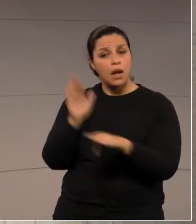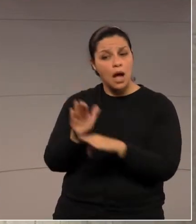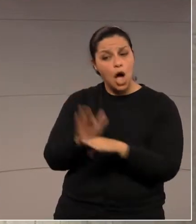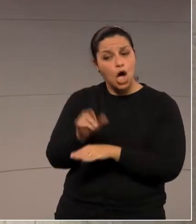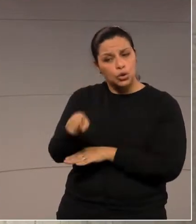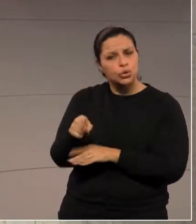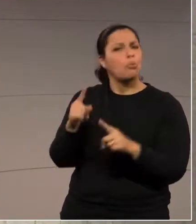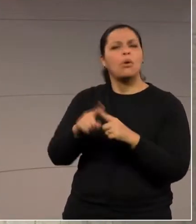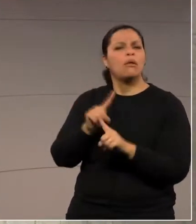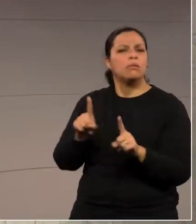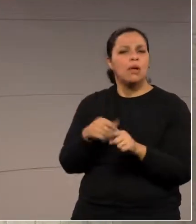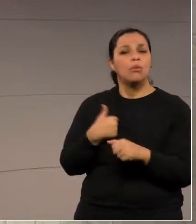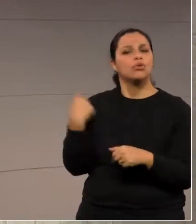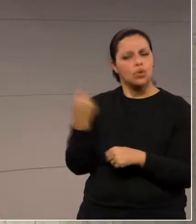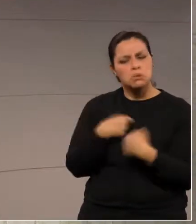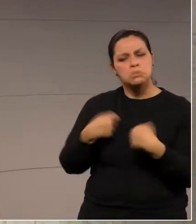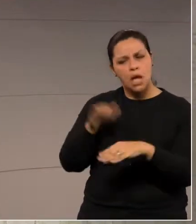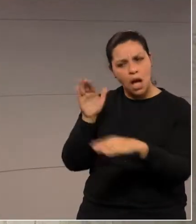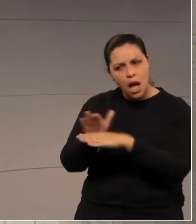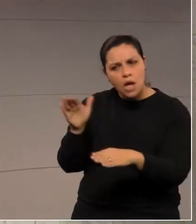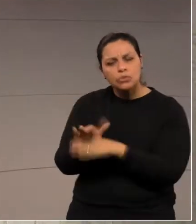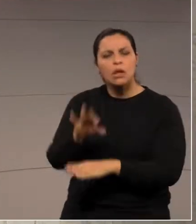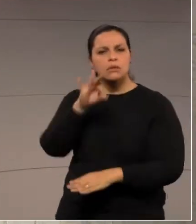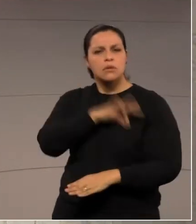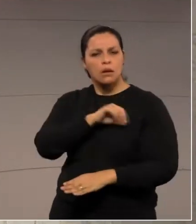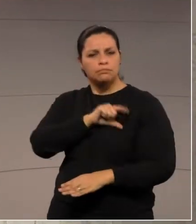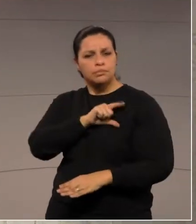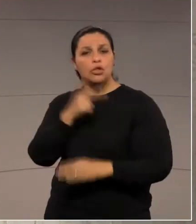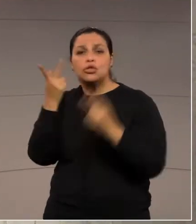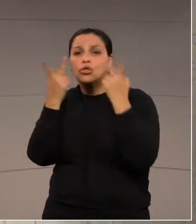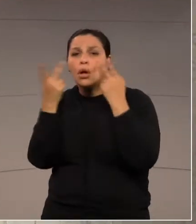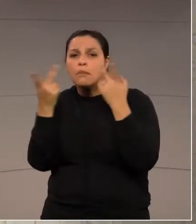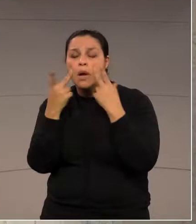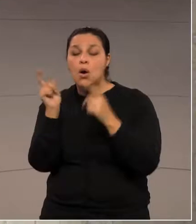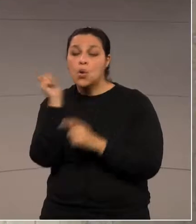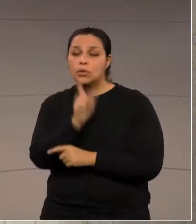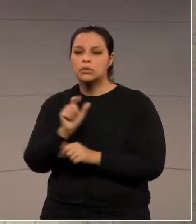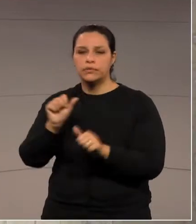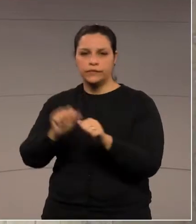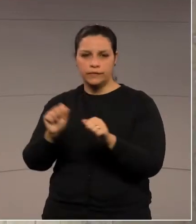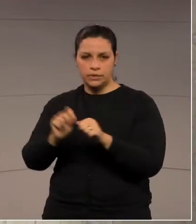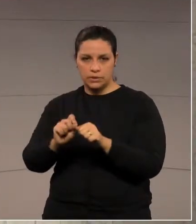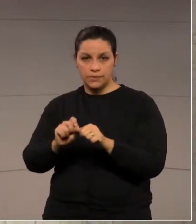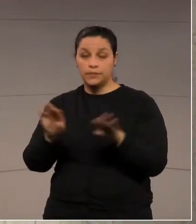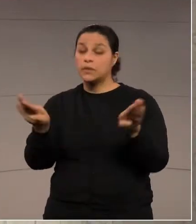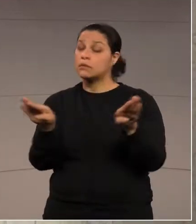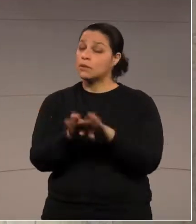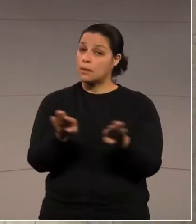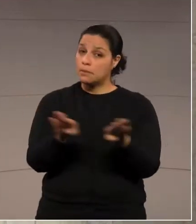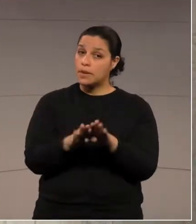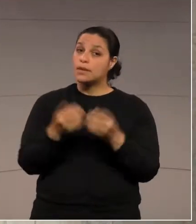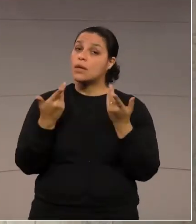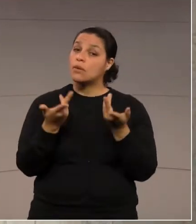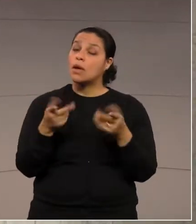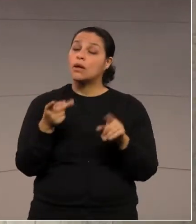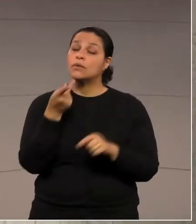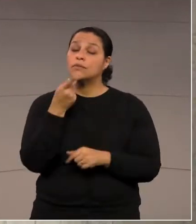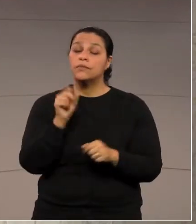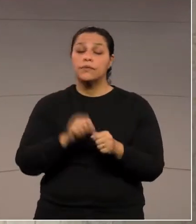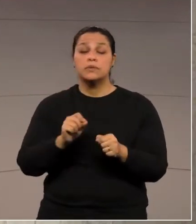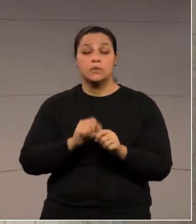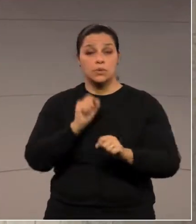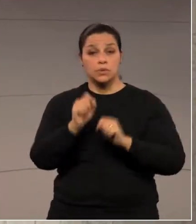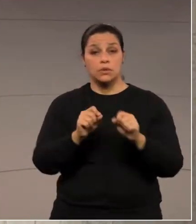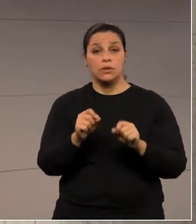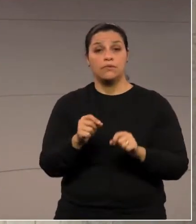dos reajustes aonde ele foi possível e aconteceu. Também, eu quero aqui fazer, e